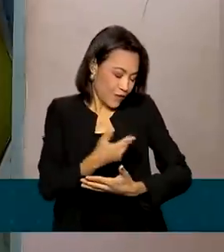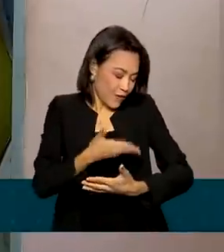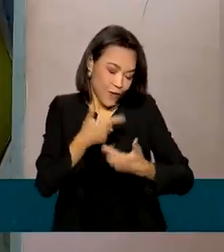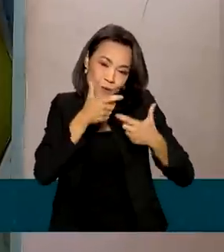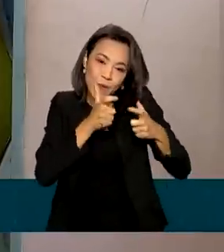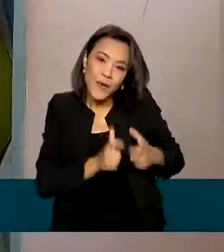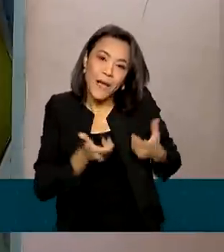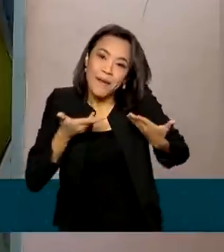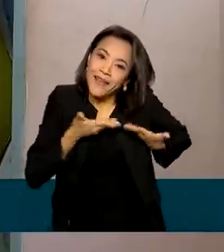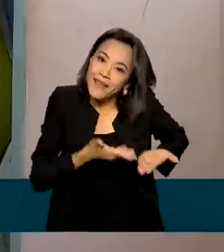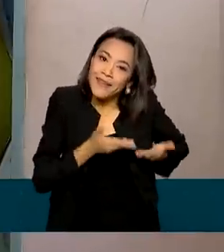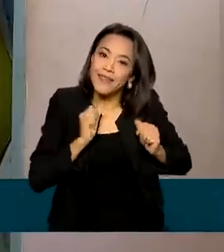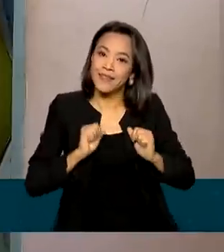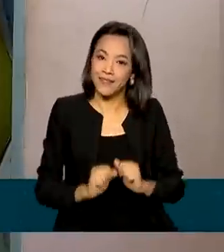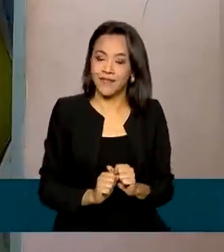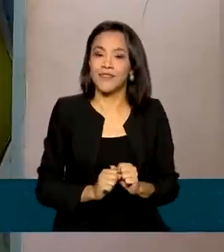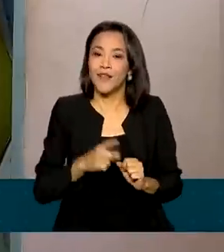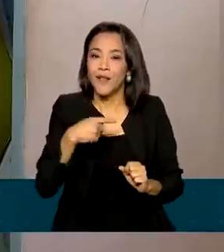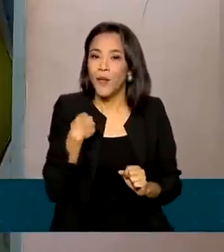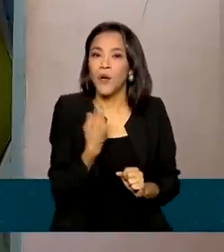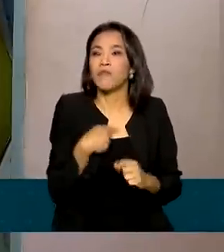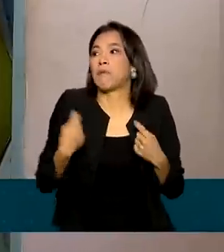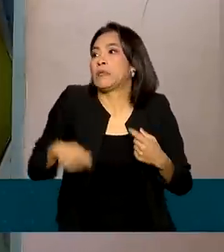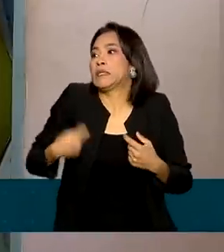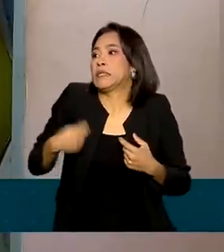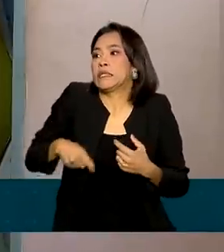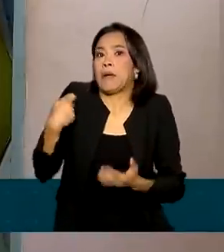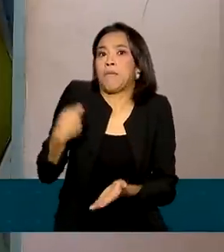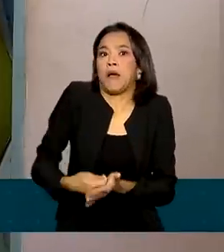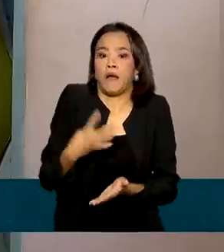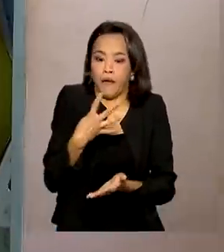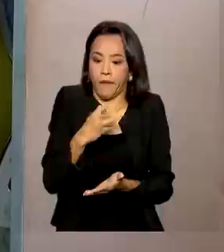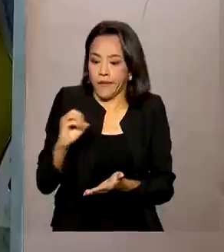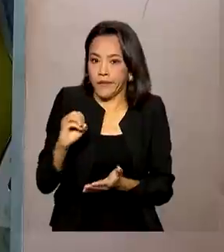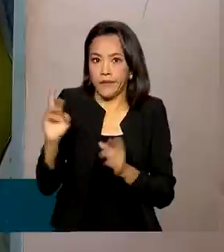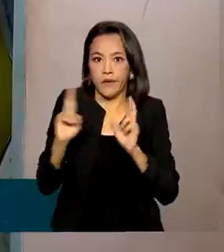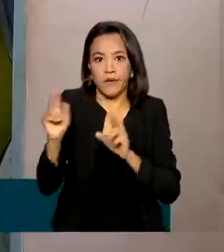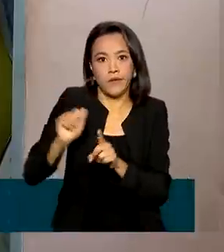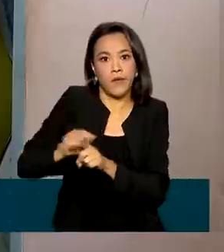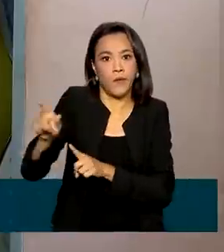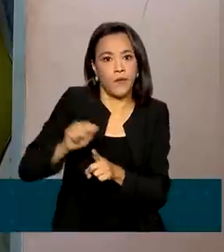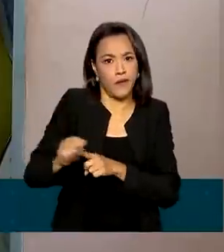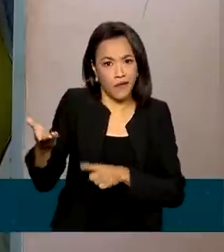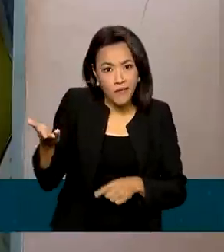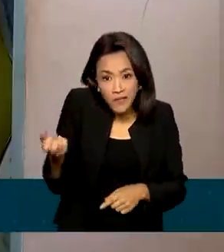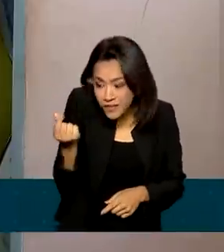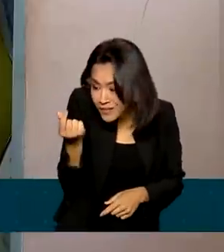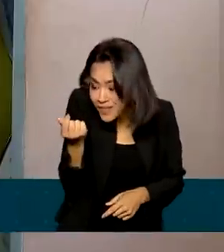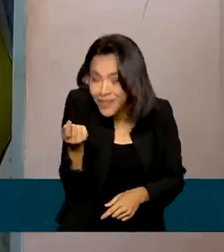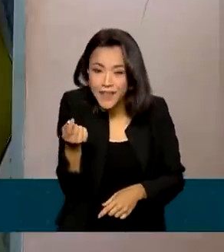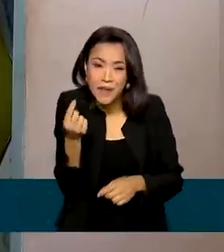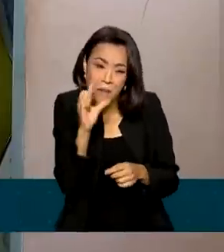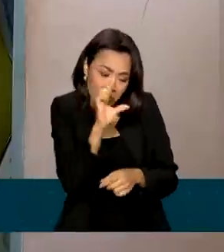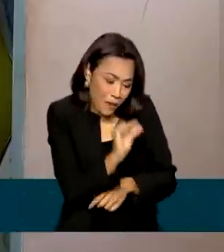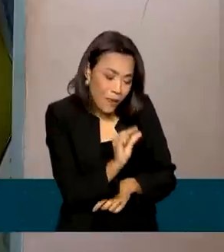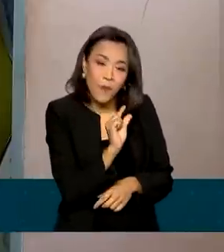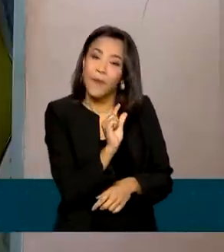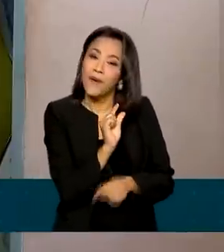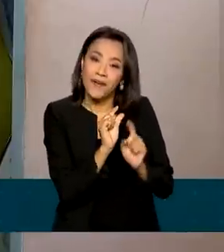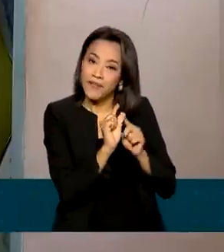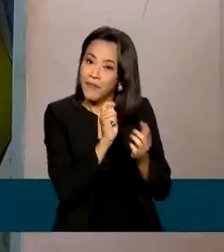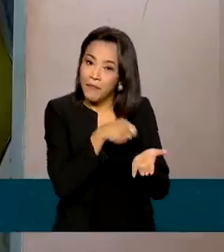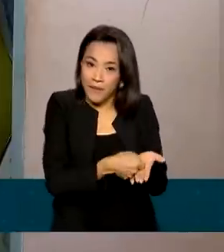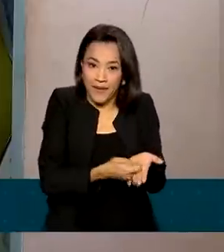para eles. A gente não vai mais precisar pagar R$ 400, é uma coisa que a gente vai pagar, é uma taxa mínima